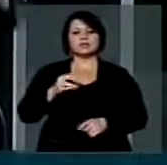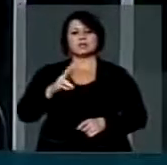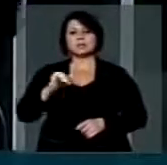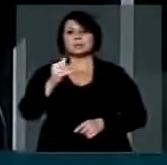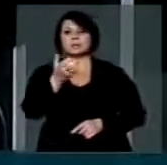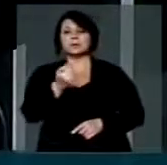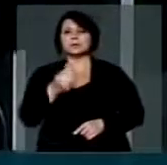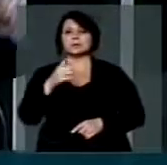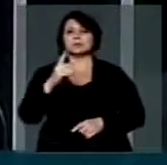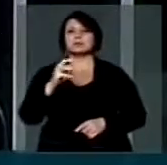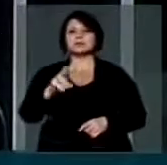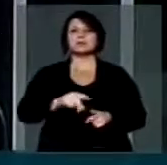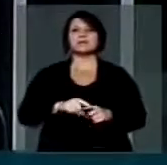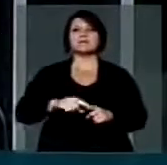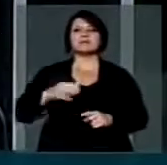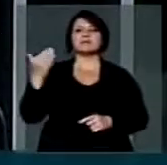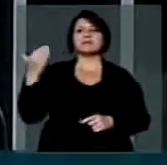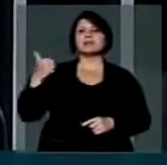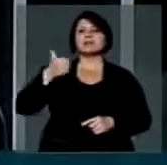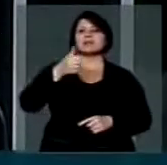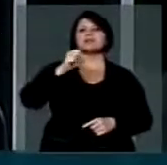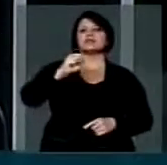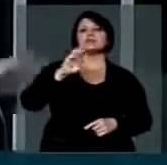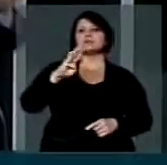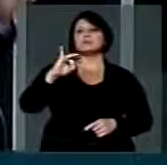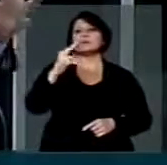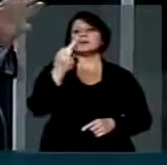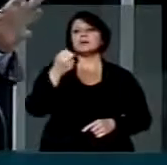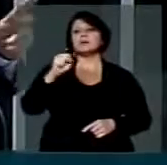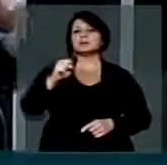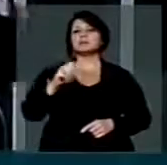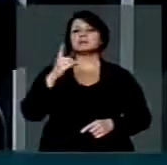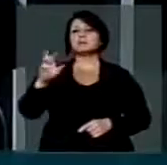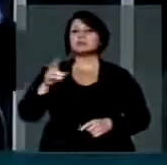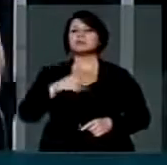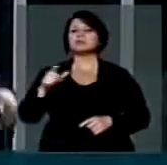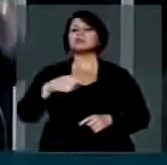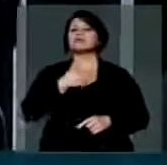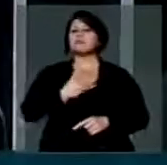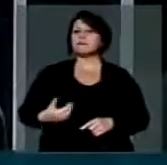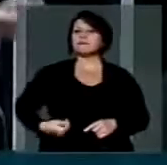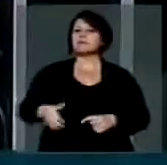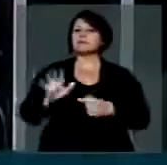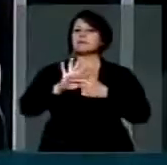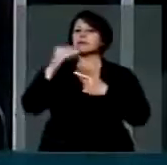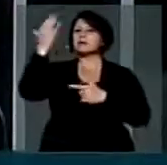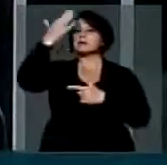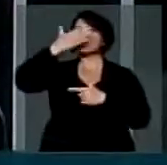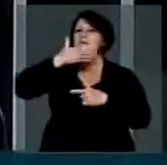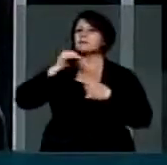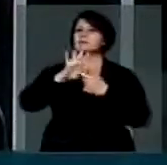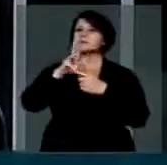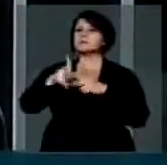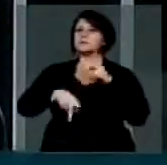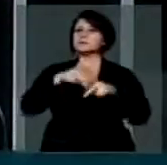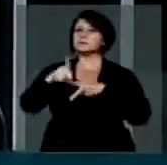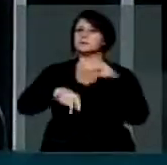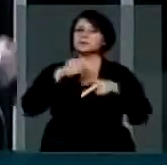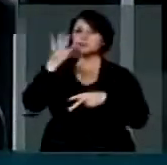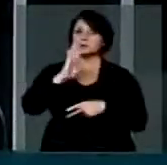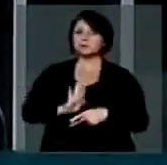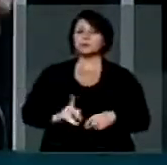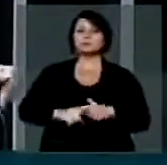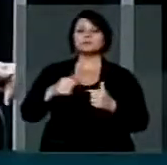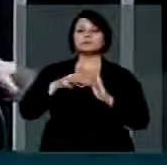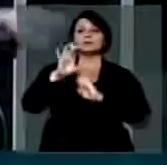dólares, e há dois anos atrás era de 18 bilhões de dólares. Este governo tem muito que prestar contas ao povo brasileiro, e deixar